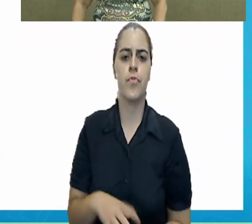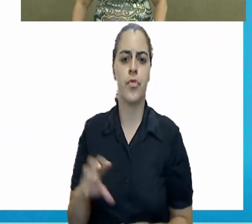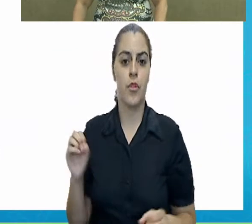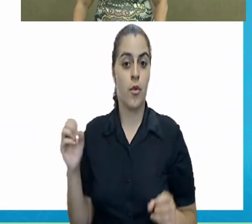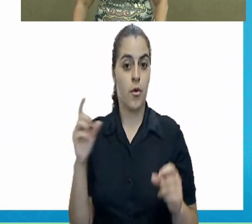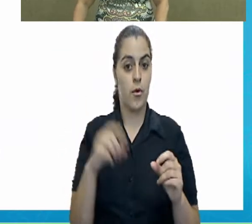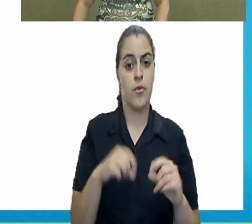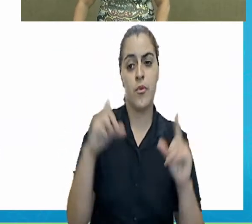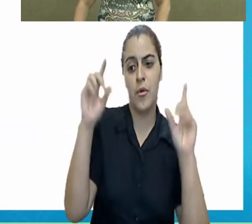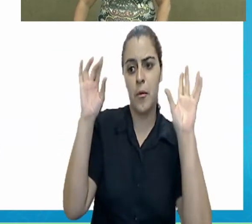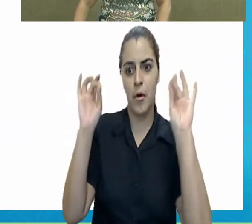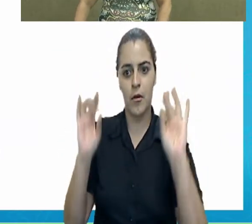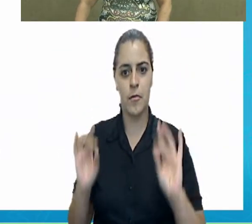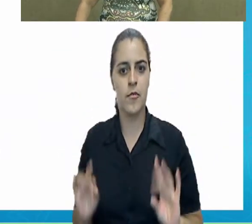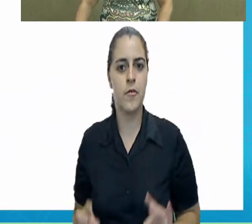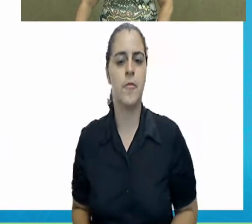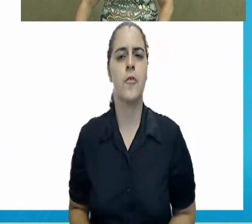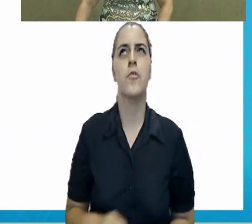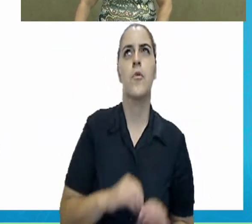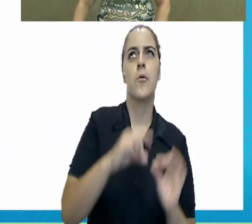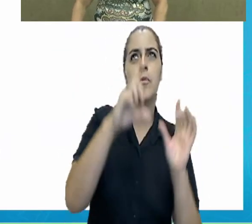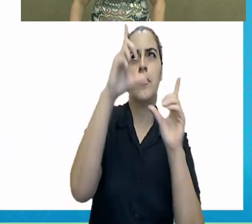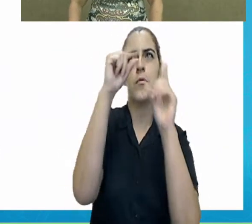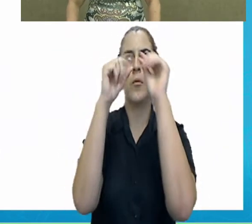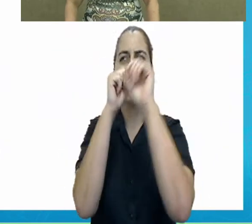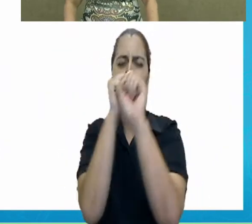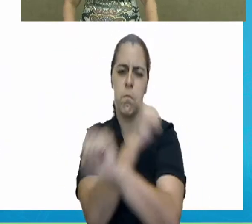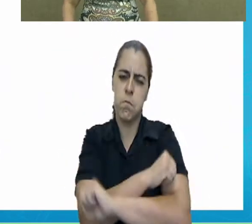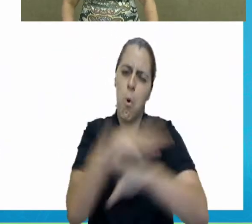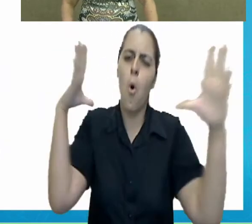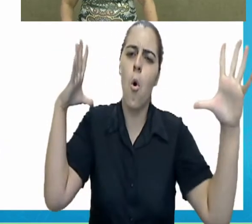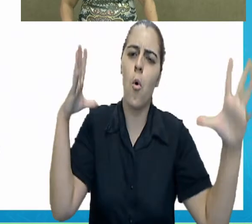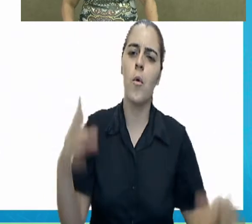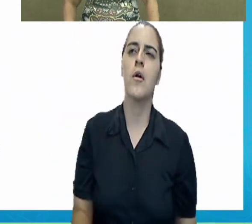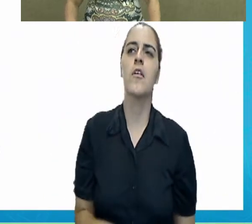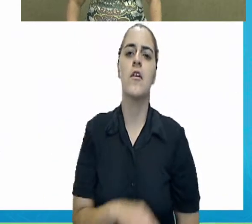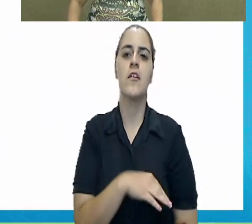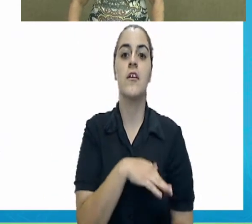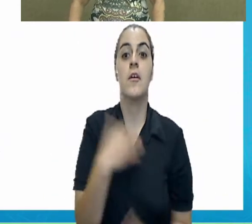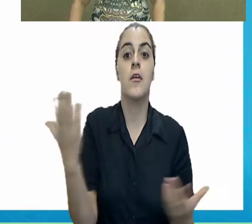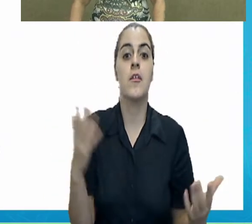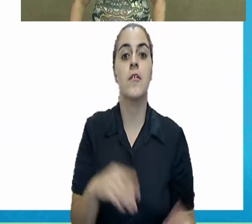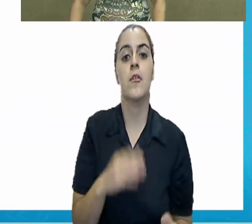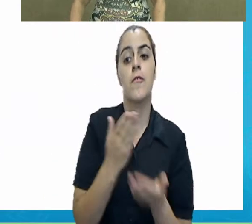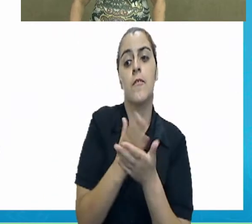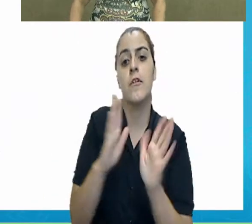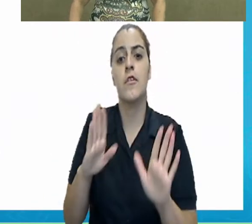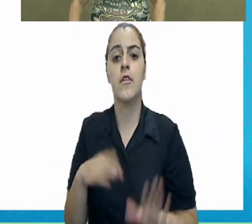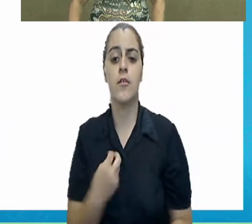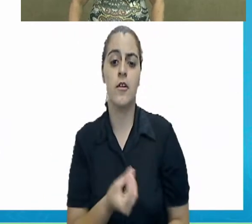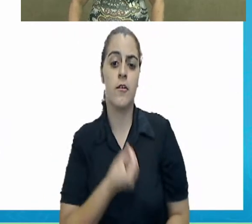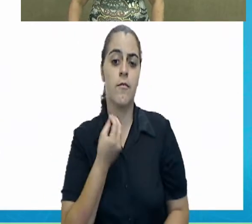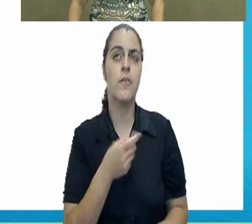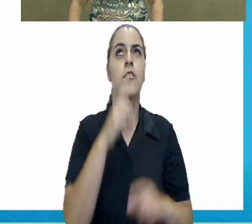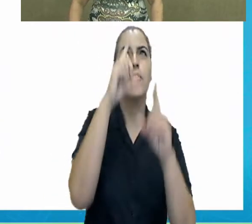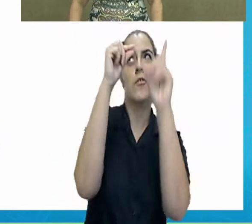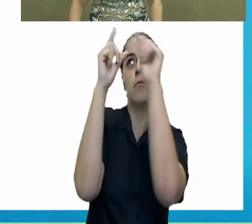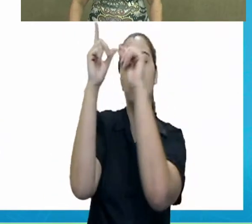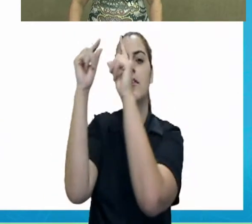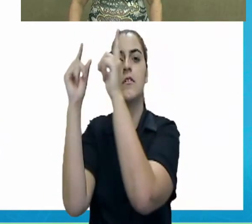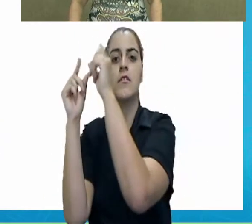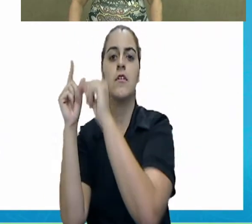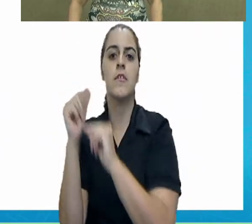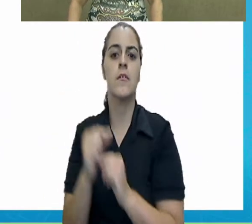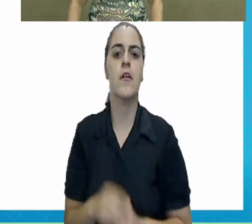Supernovas são enormes explosões que marcam no final da vida de uma grande